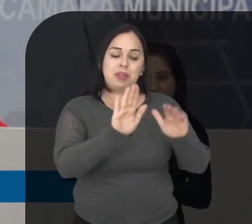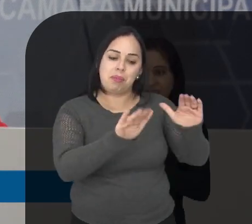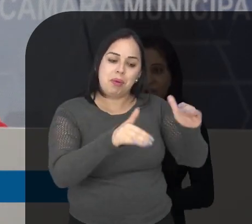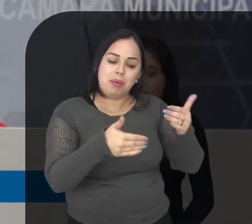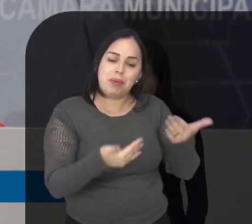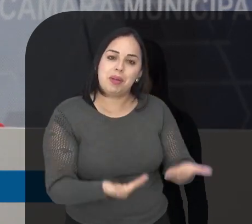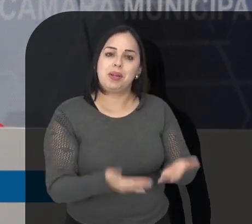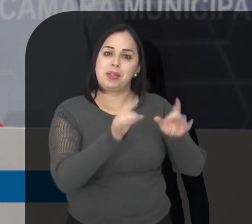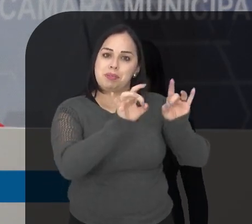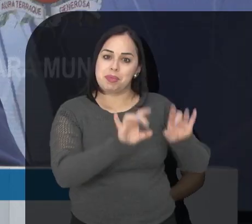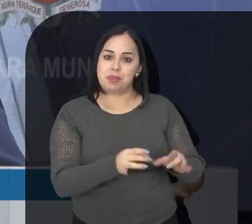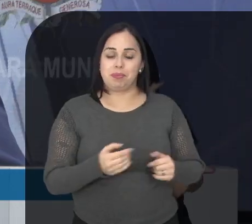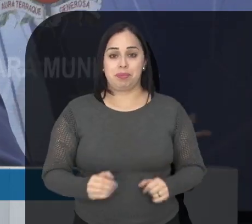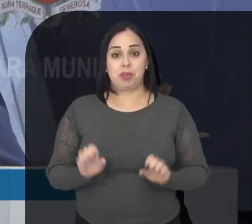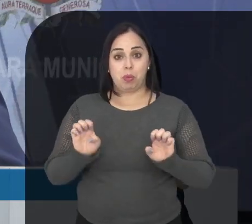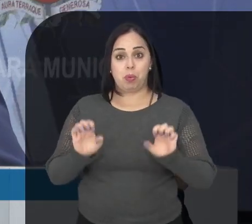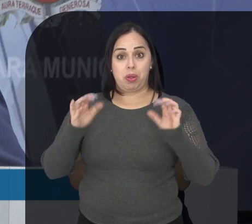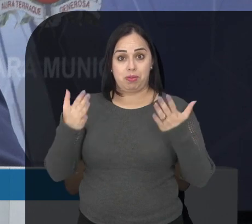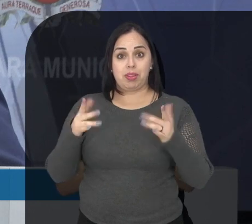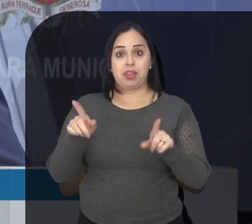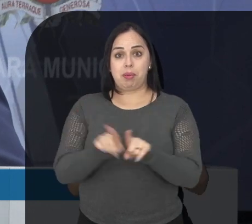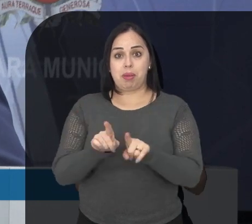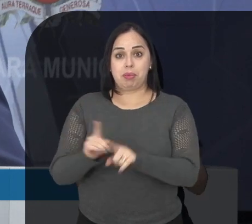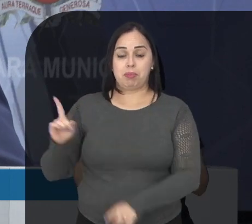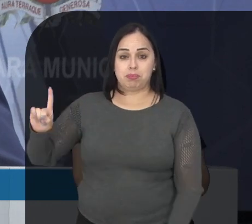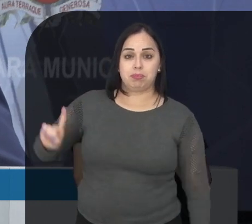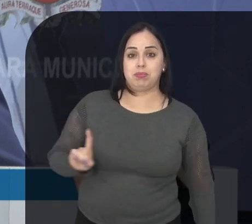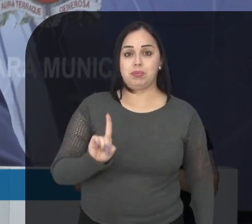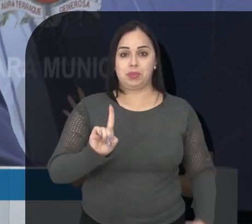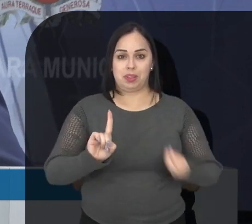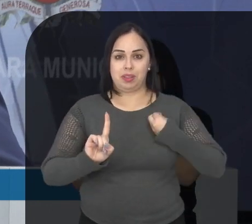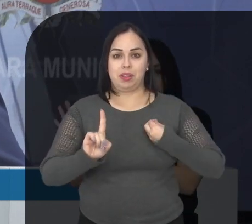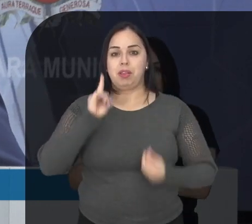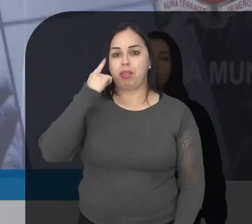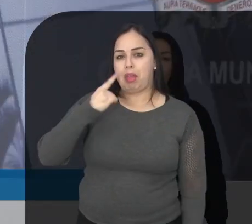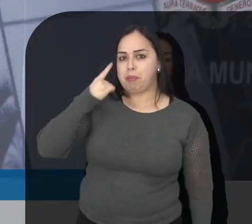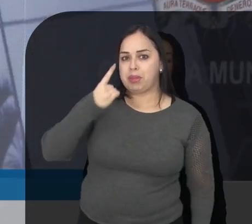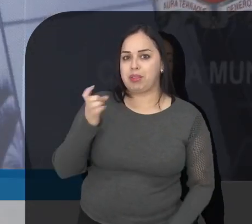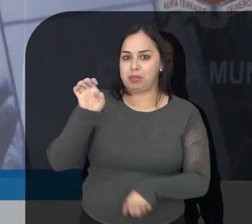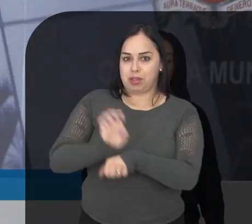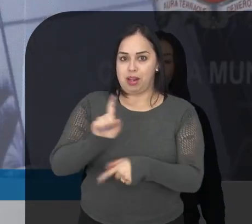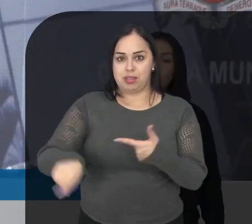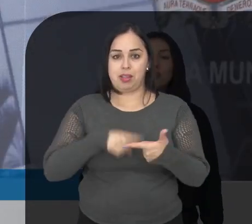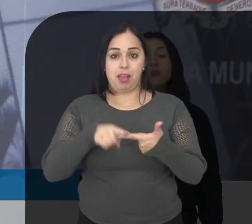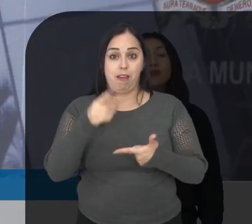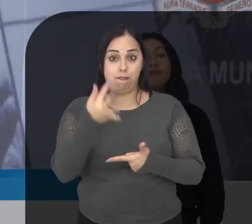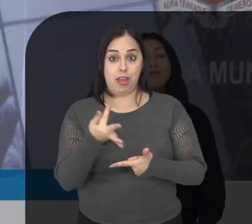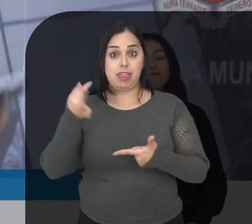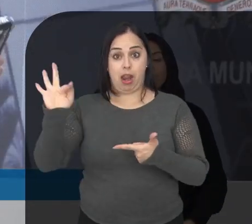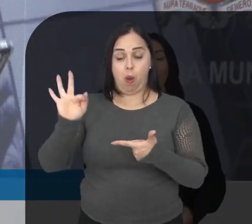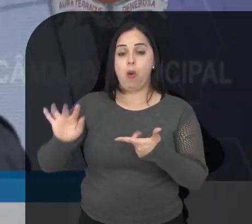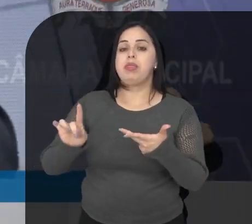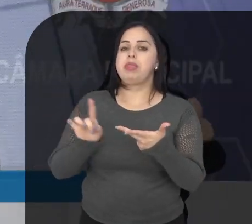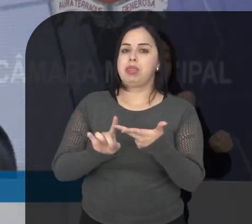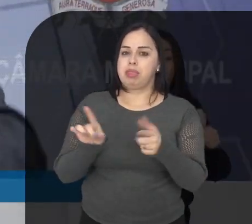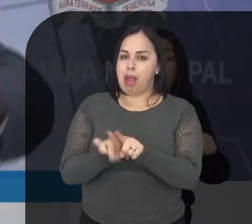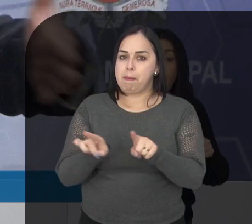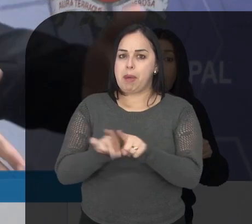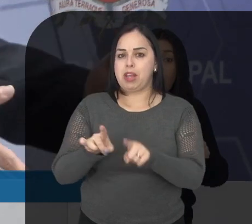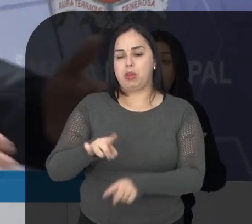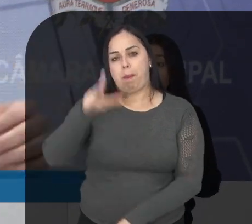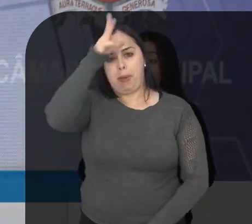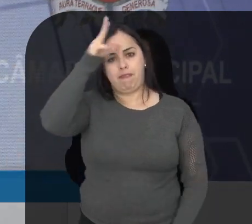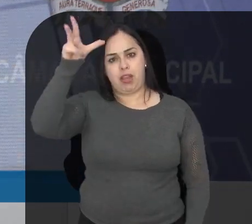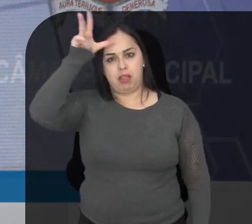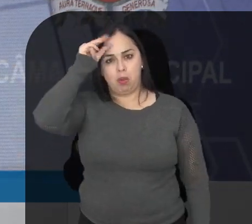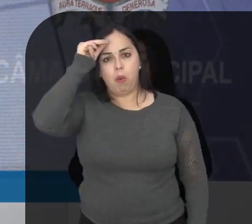O evento contou ainda com a presença de deputados estaduais e federais e também do